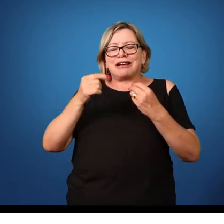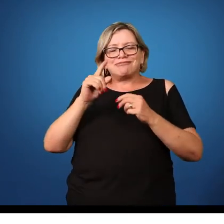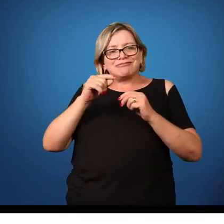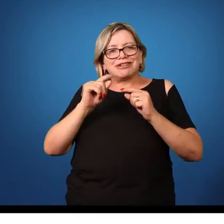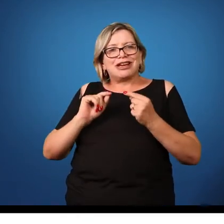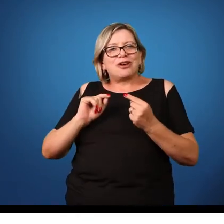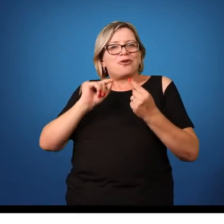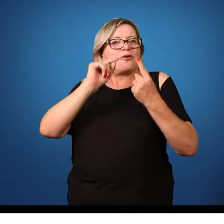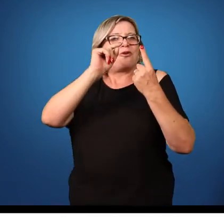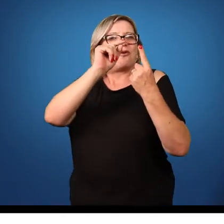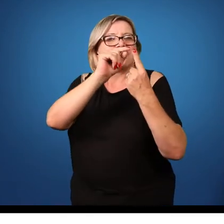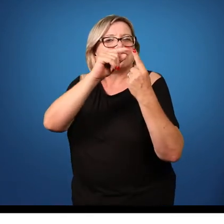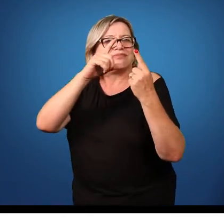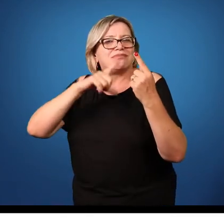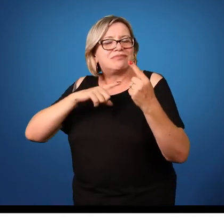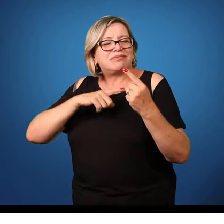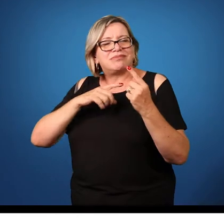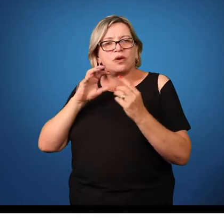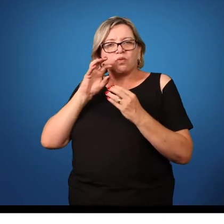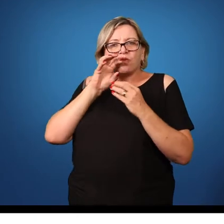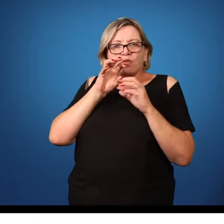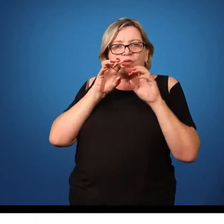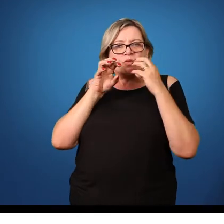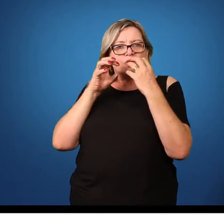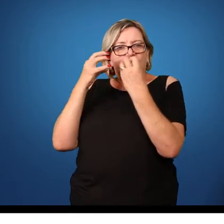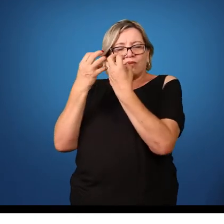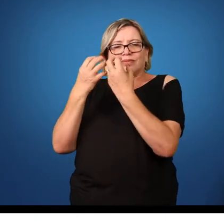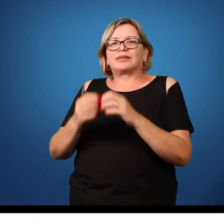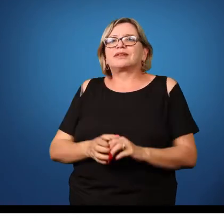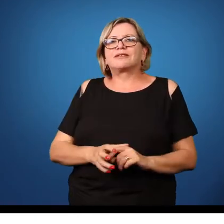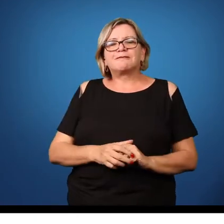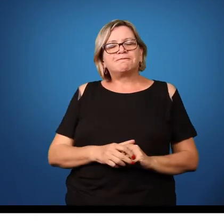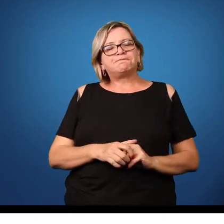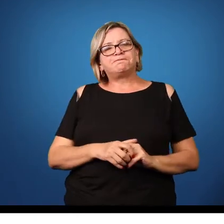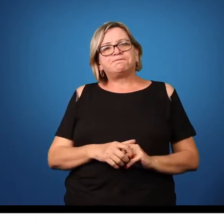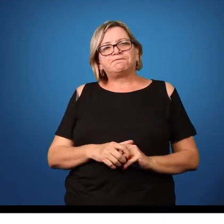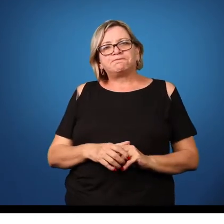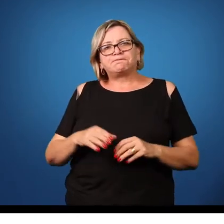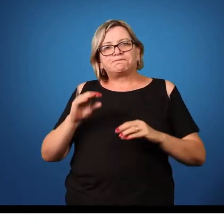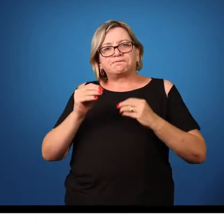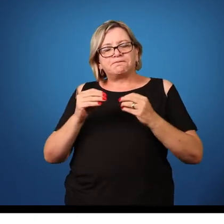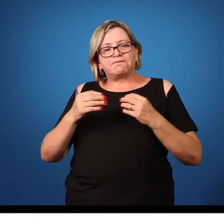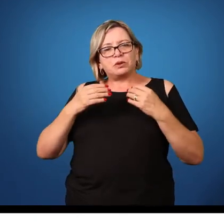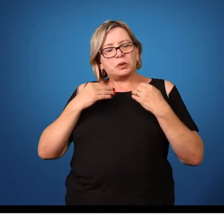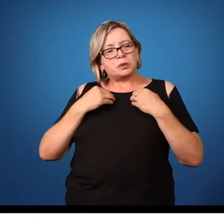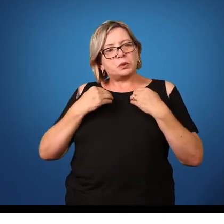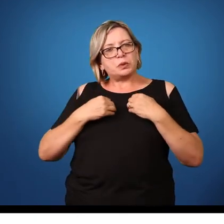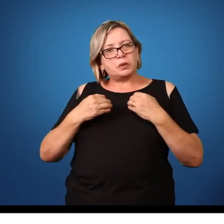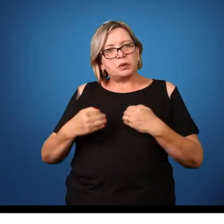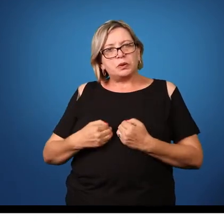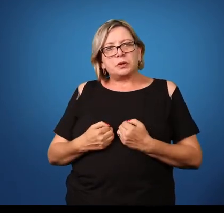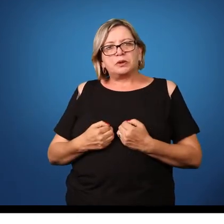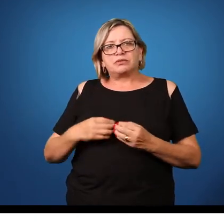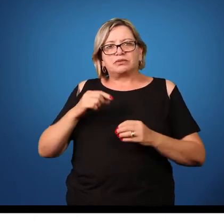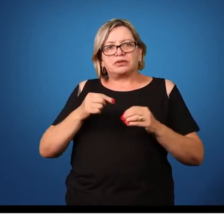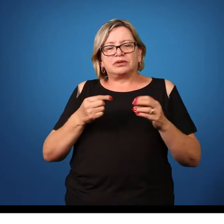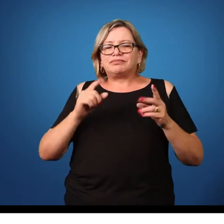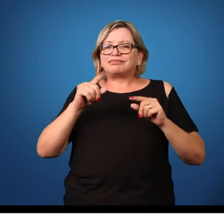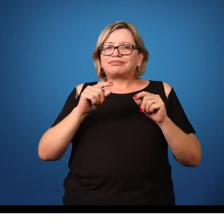dessas estruturas. Basicamente, o corpo da tênia